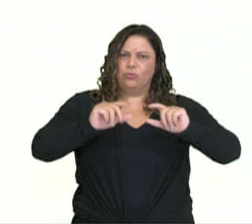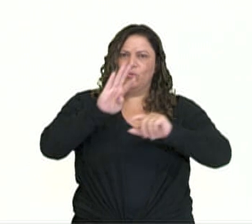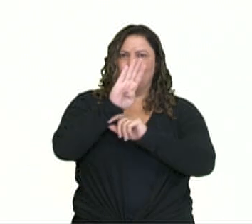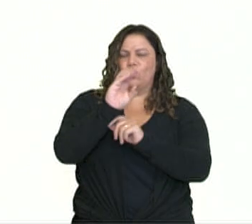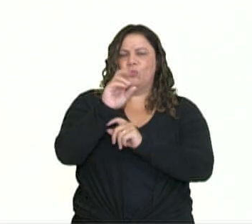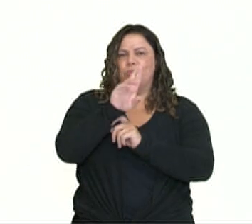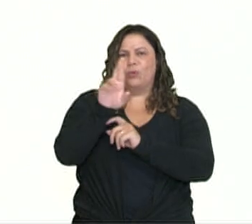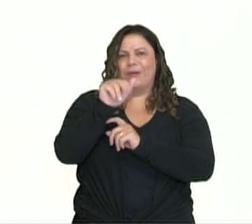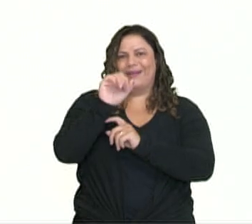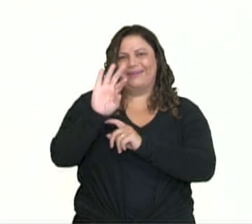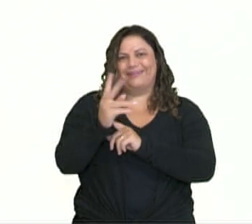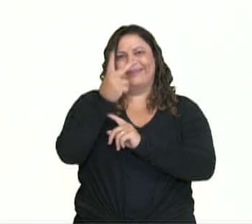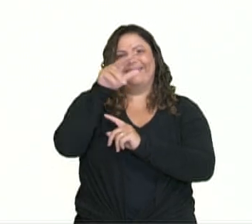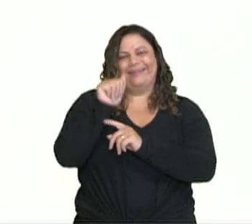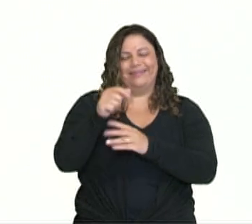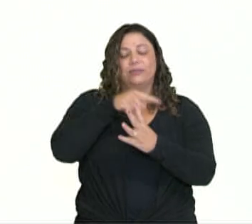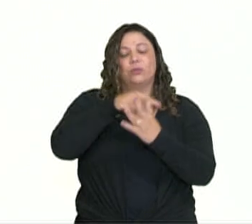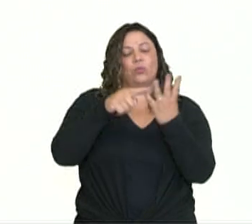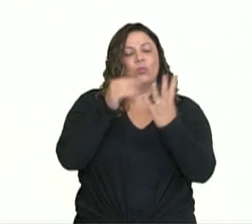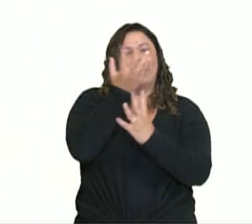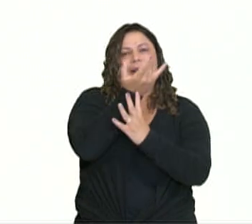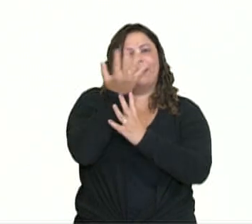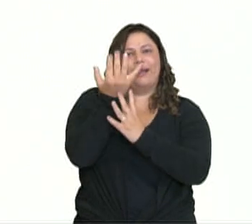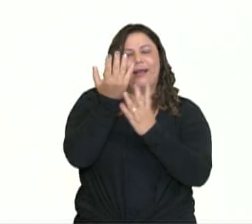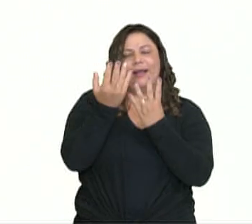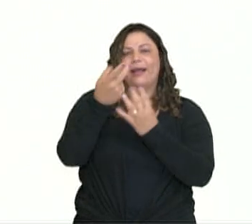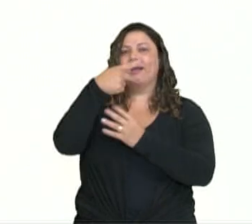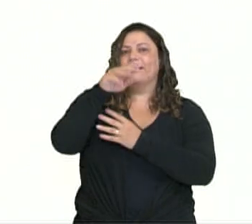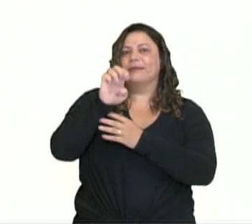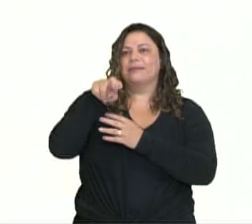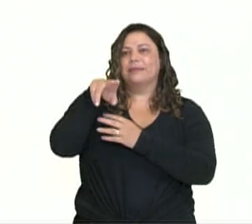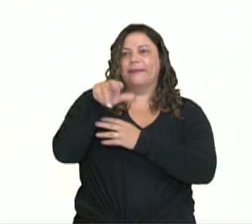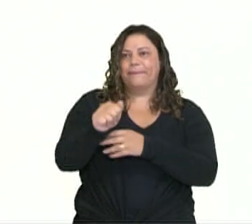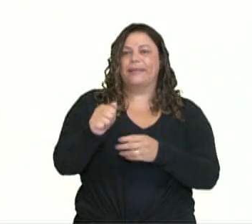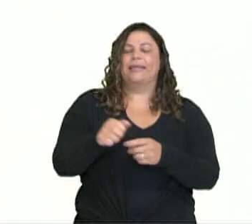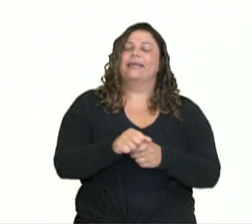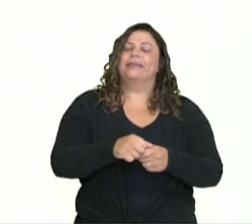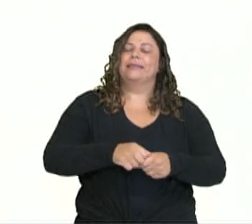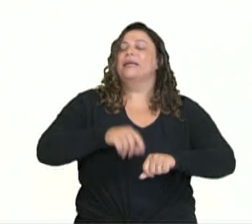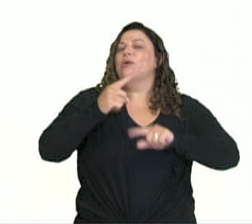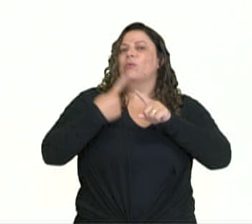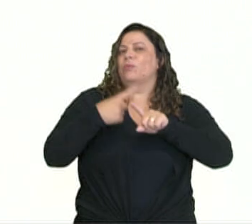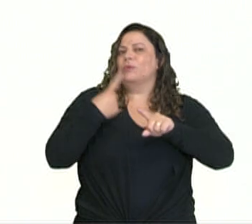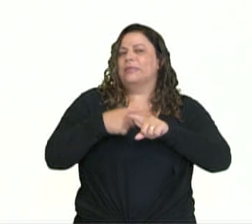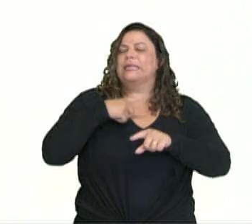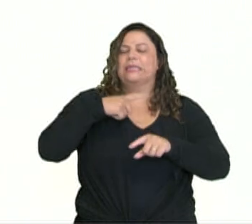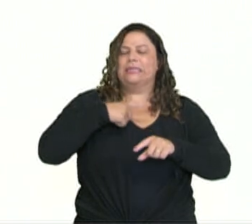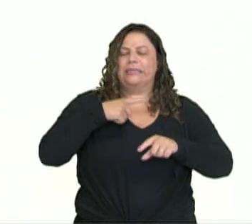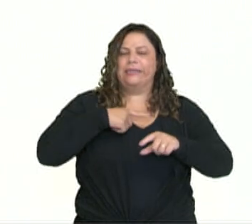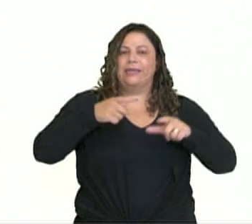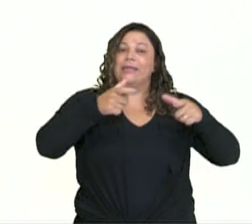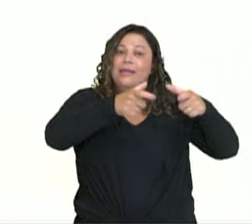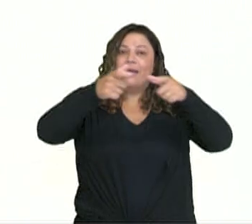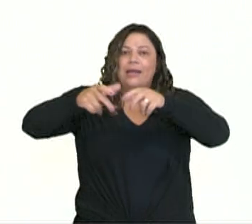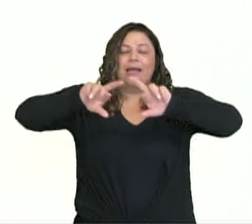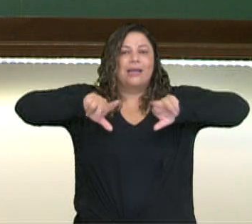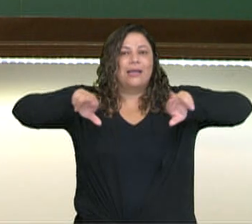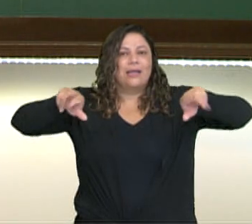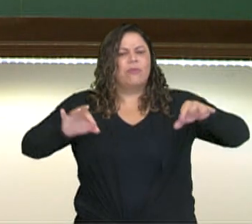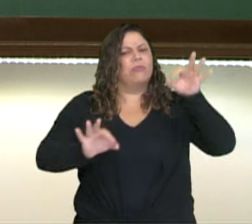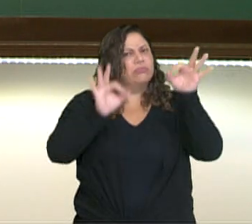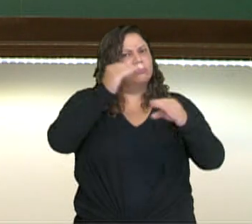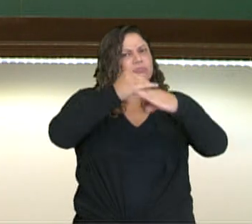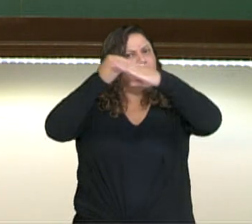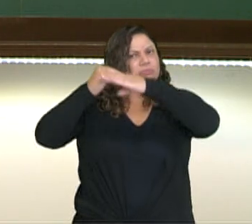penas, nada mais, nada menos, para que ela tenha o mesmo tamanho, o mesmo peso, para que seja justo para todos os praticantes. Sendo